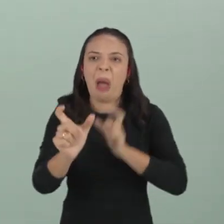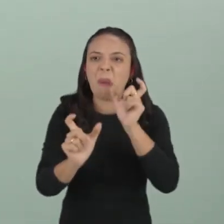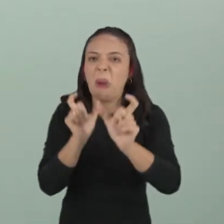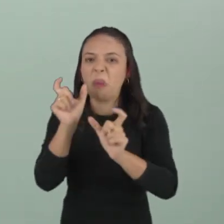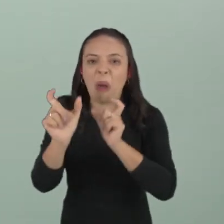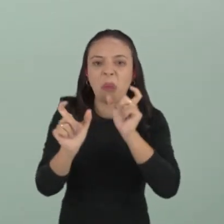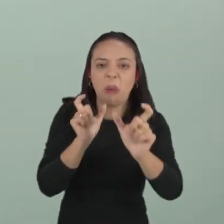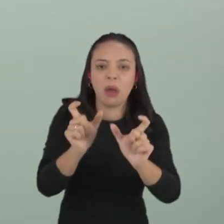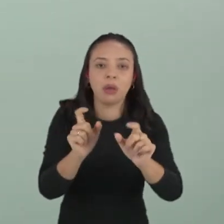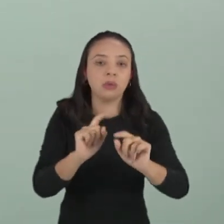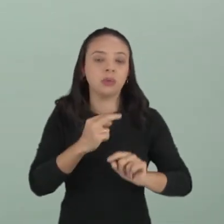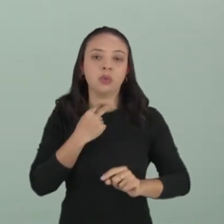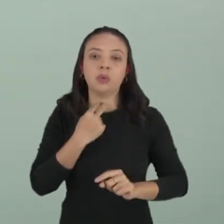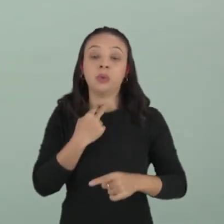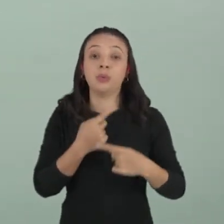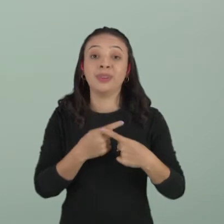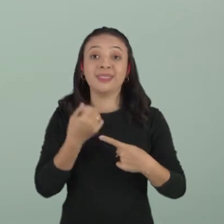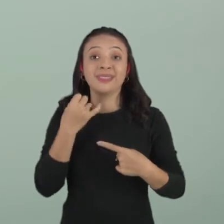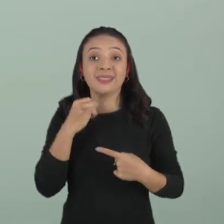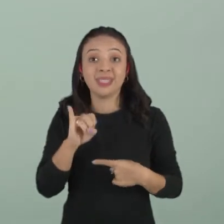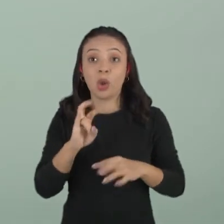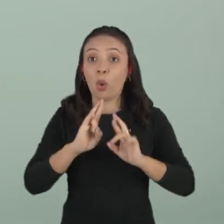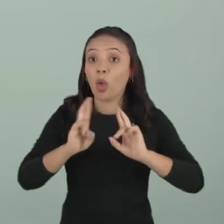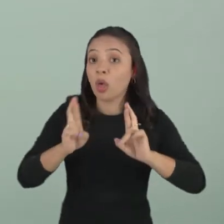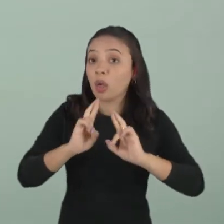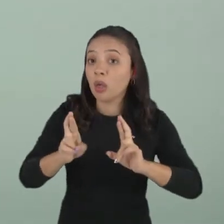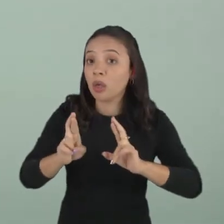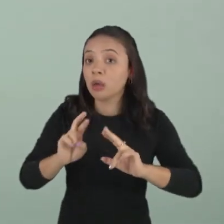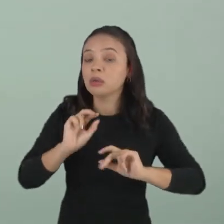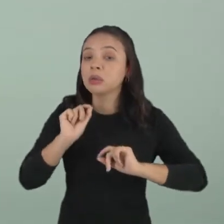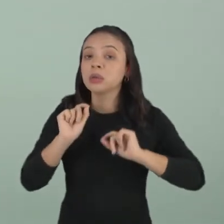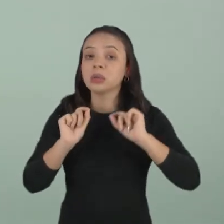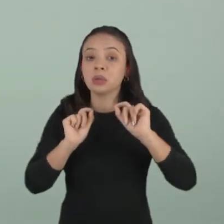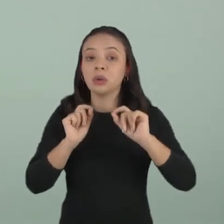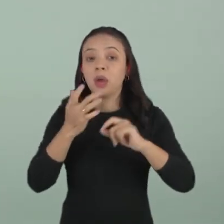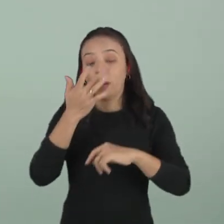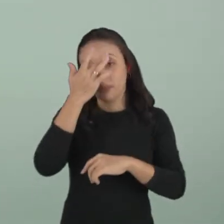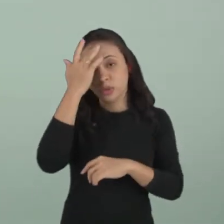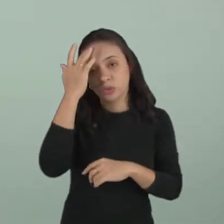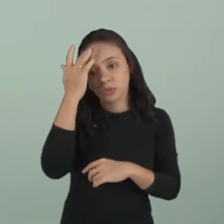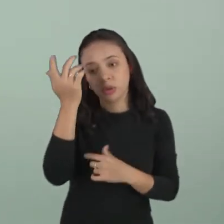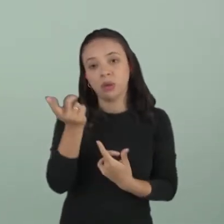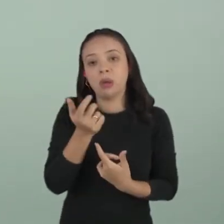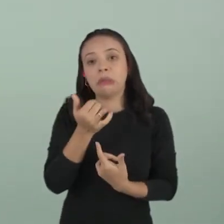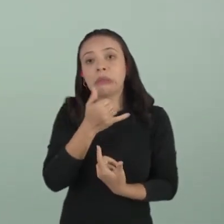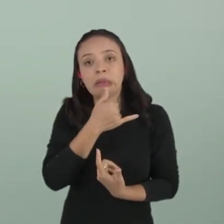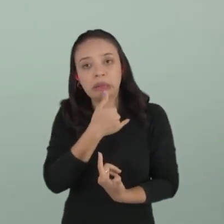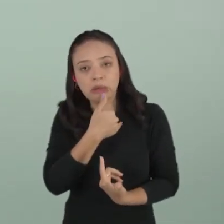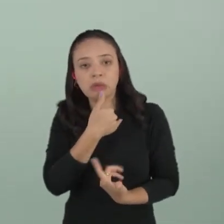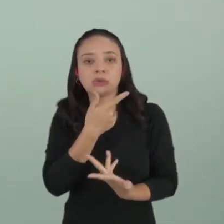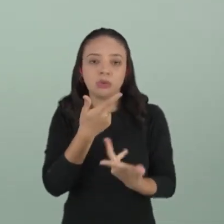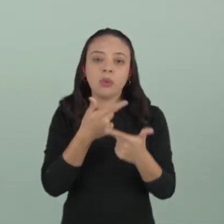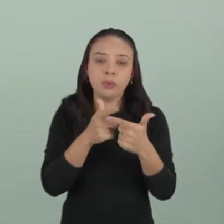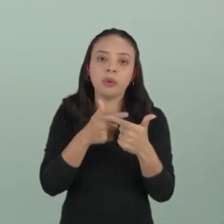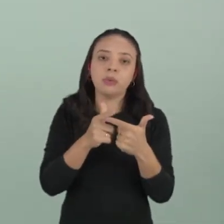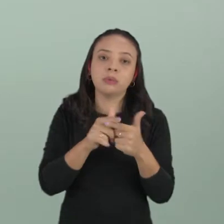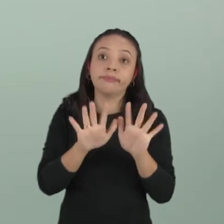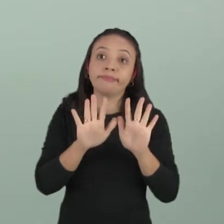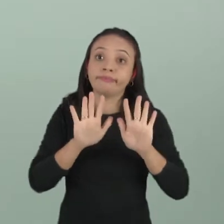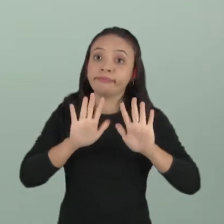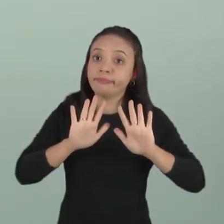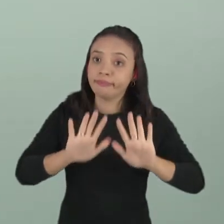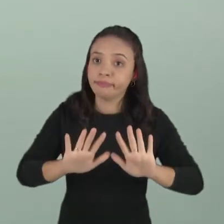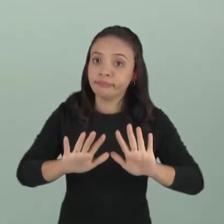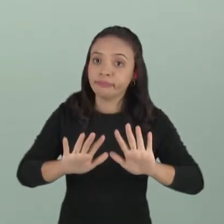Porque se é uma carta de reclamação, provavelmente a pessoa está chateada com algum problema. Porém,